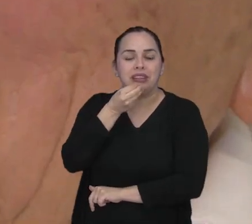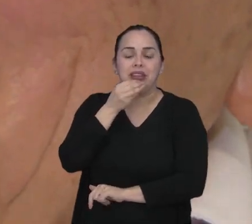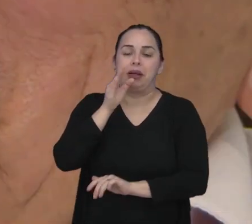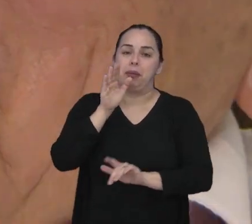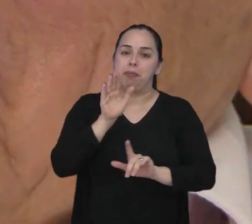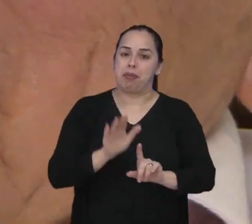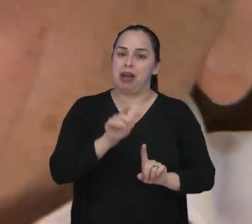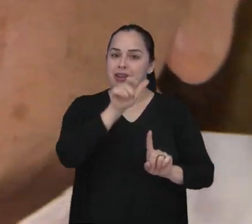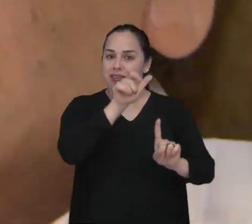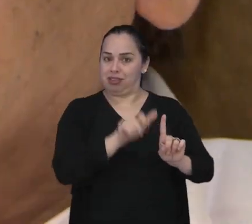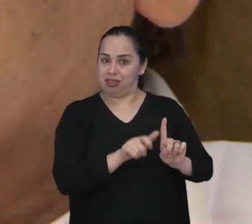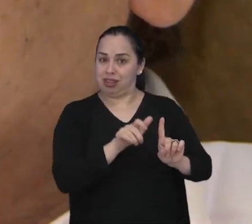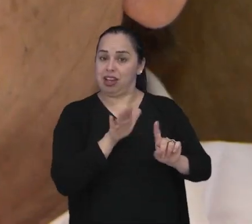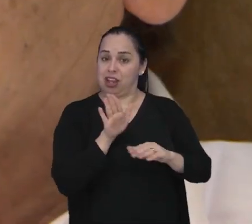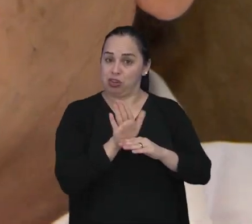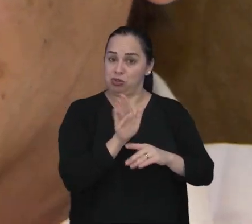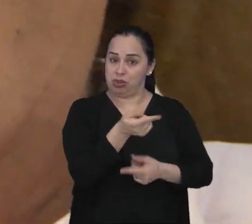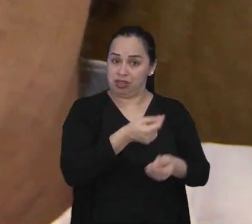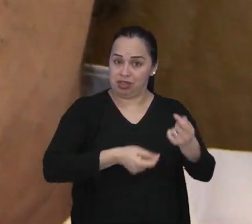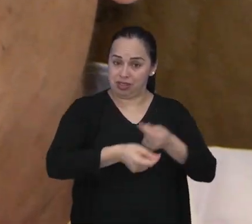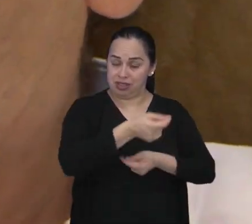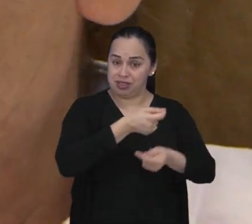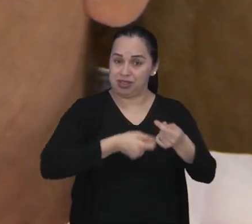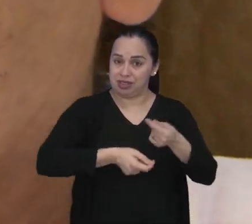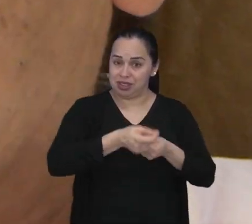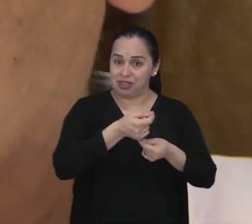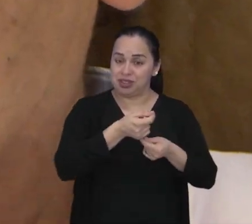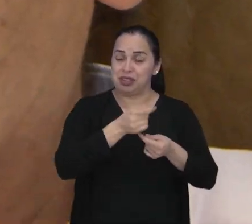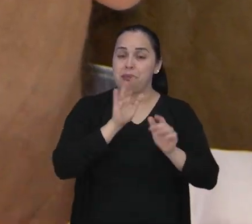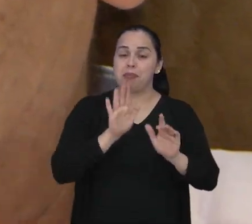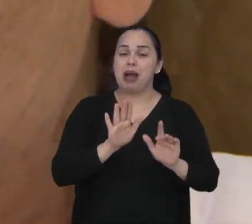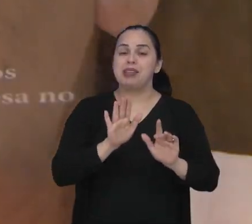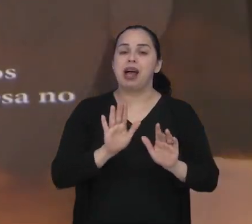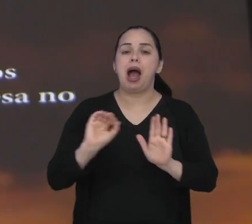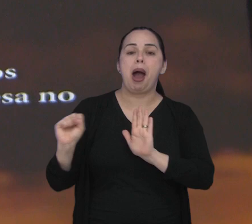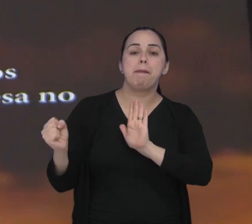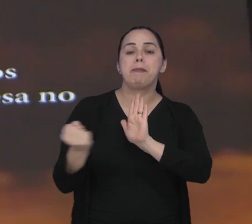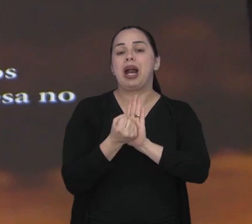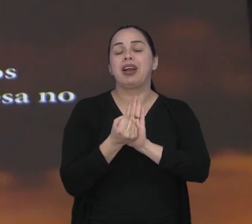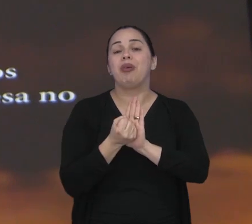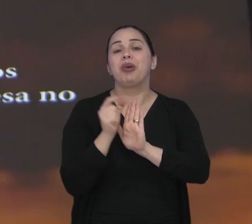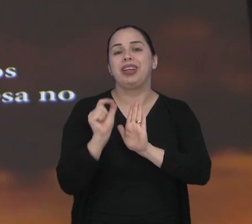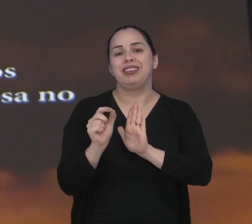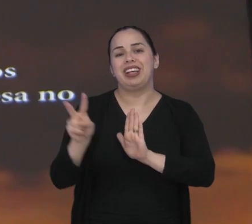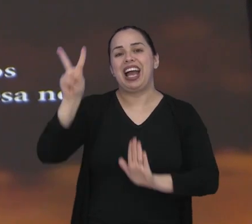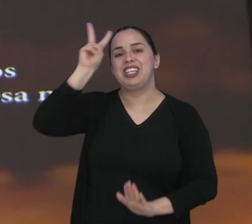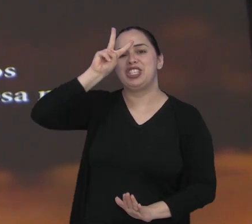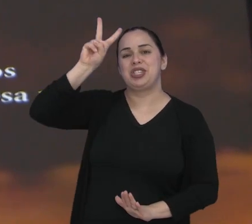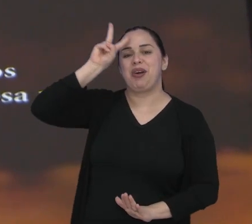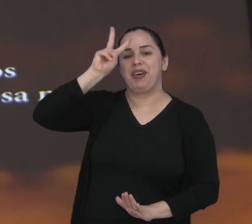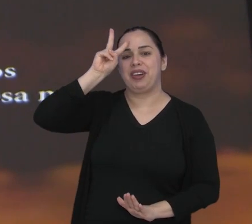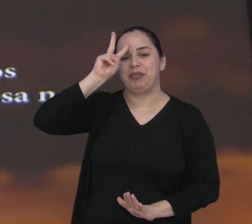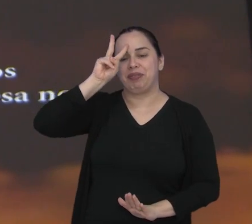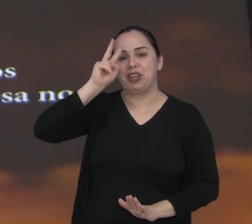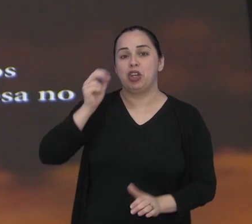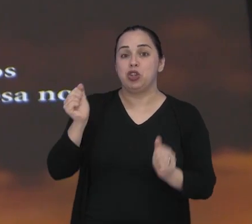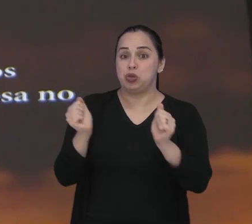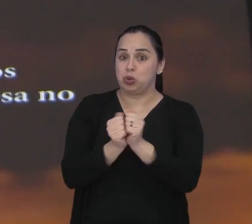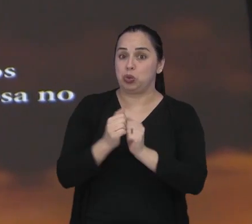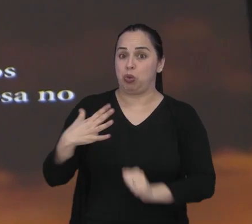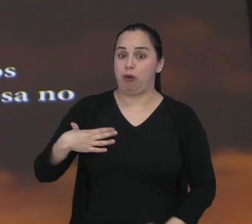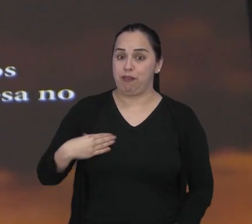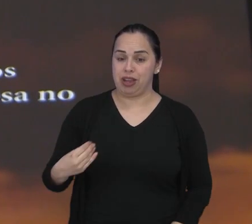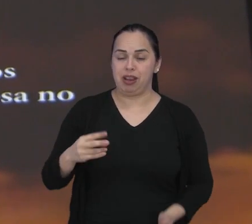Mas, além da parte econômica, um dos principais legados é a preservação da história. Ao lado do filho,